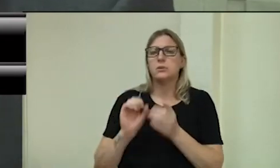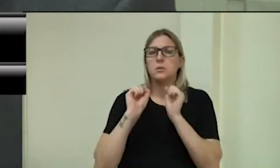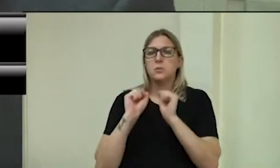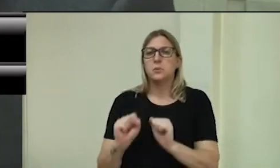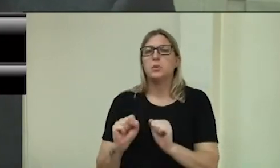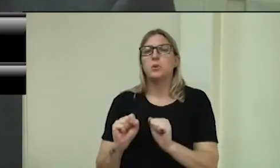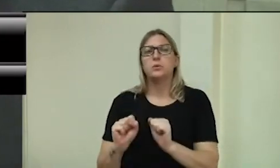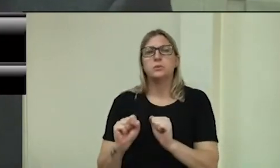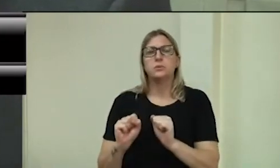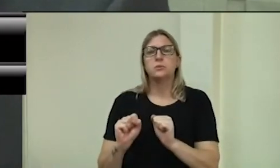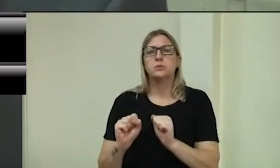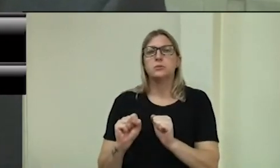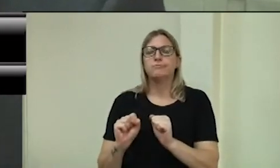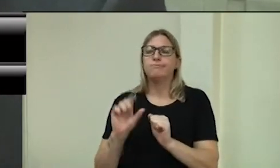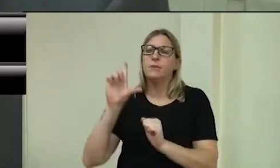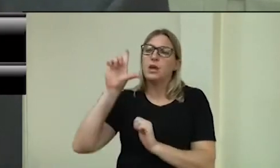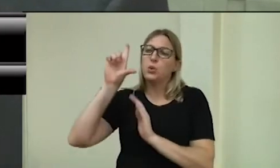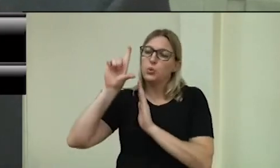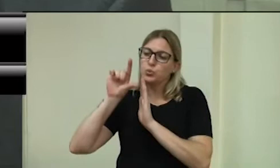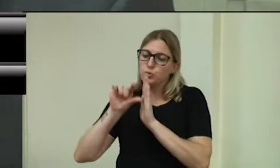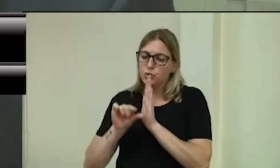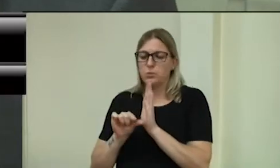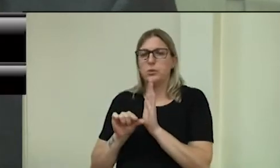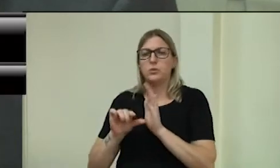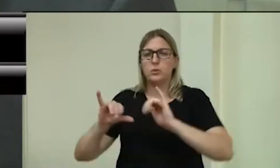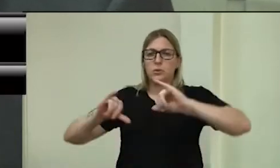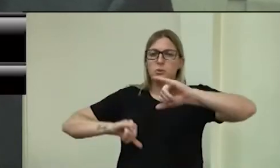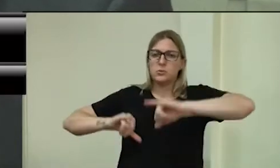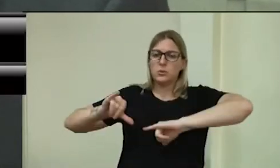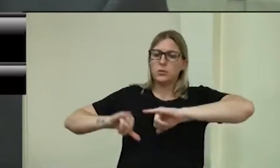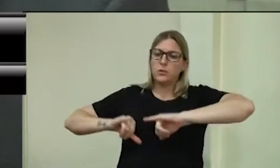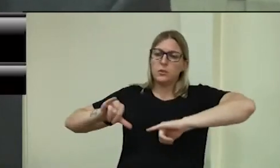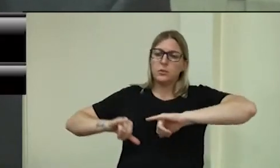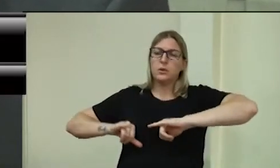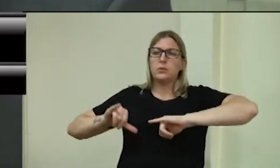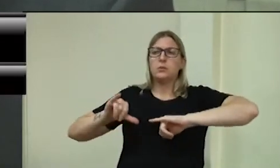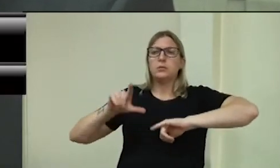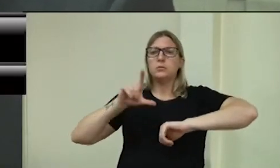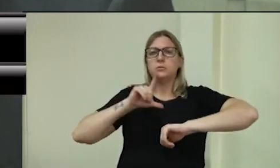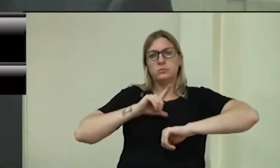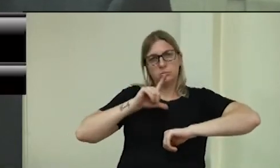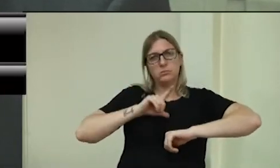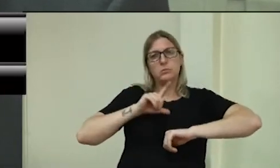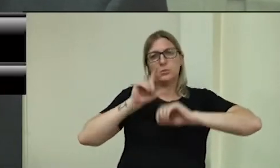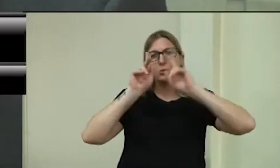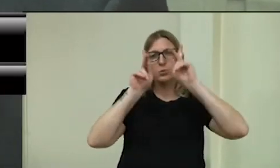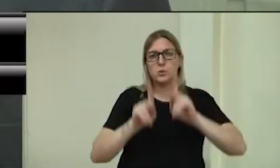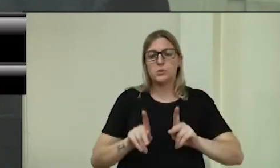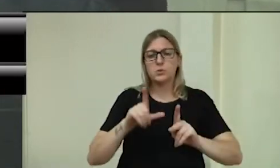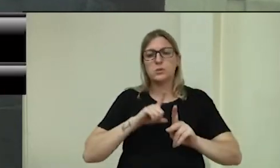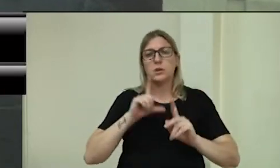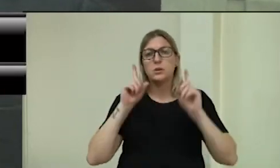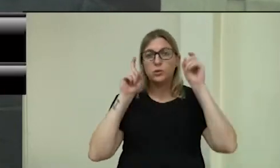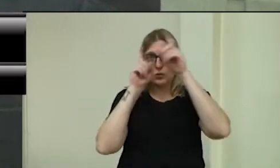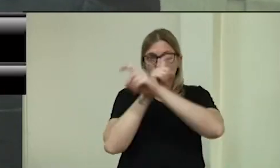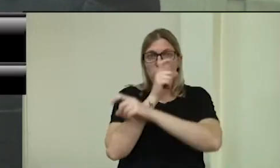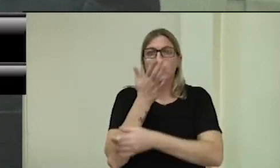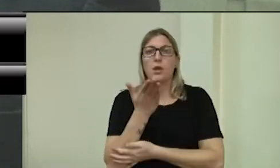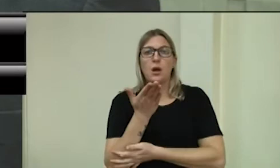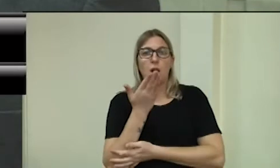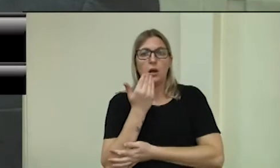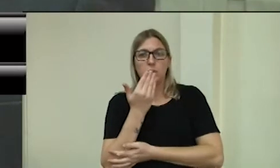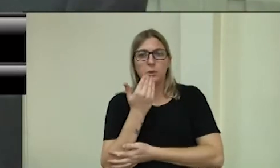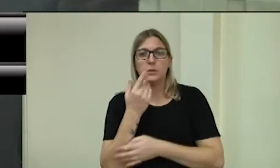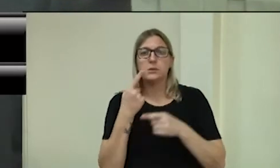pelo menos, amenizar o sofrimento daqueles que têm a dificuldade na alimentação. Porque a gente